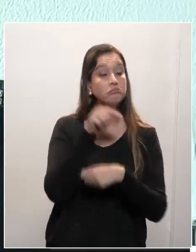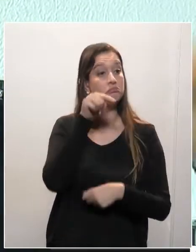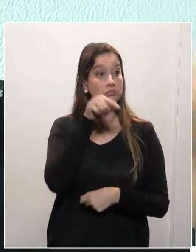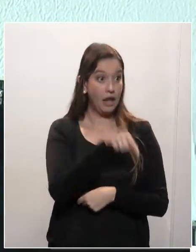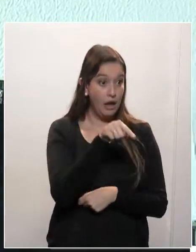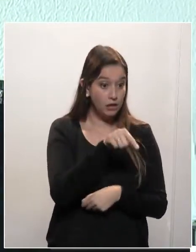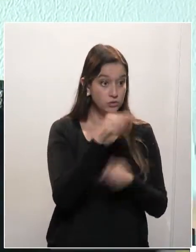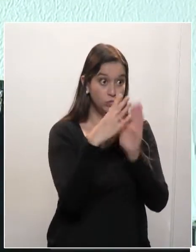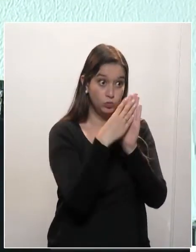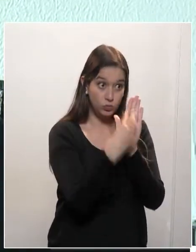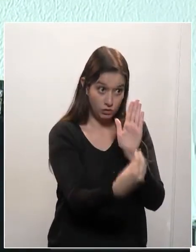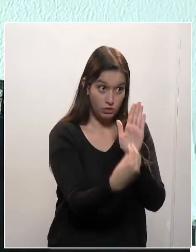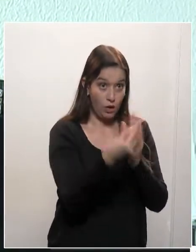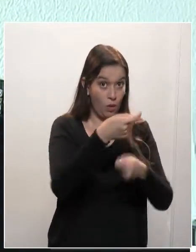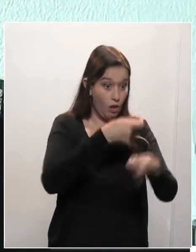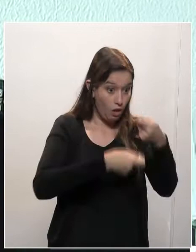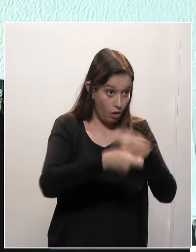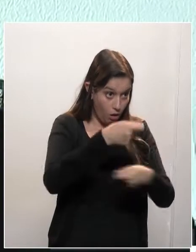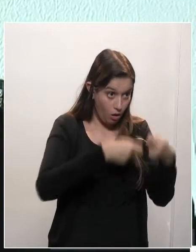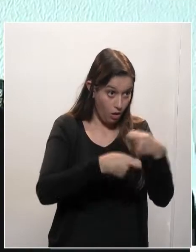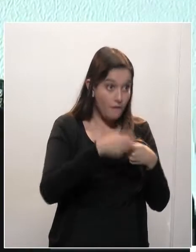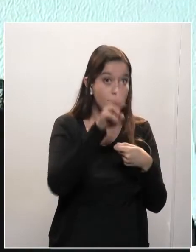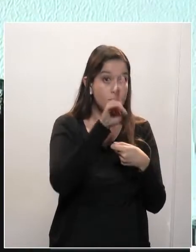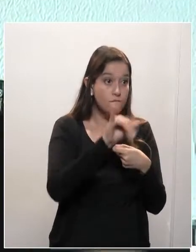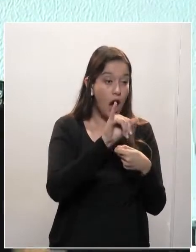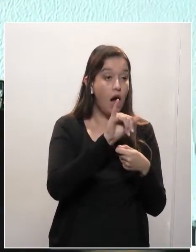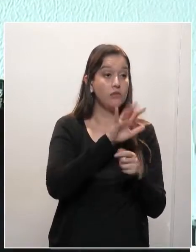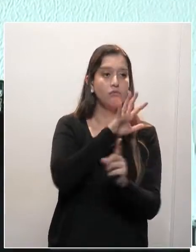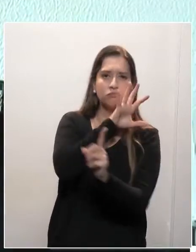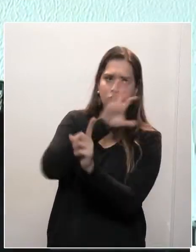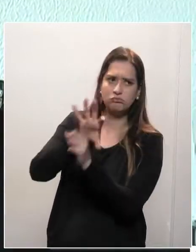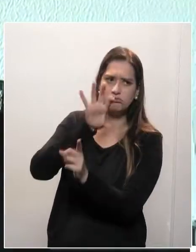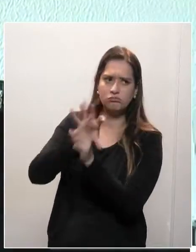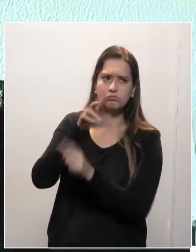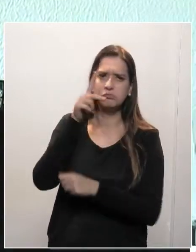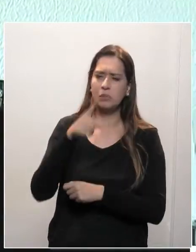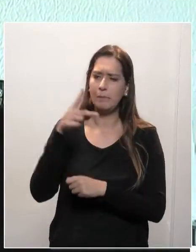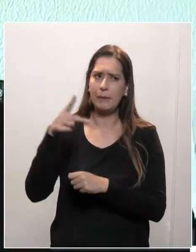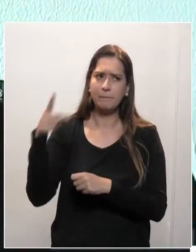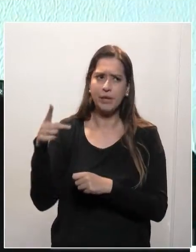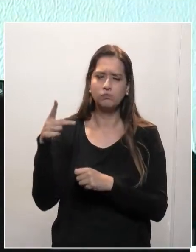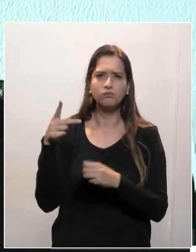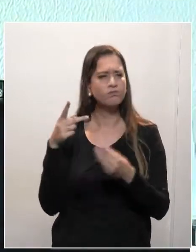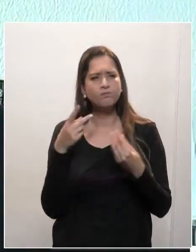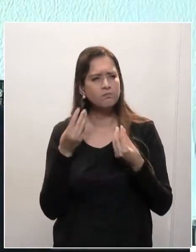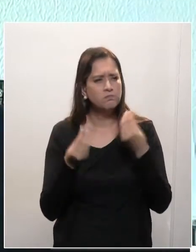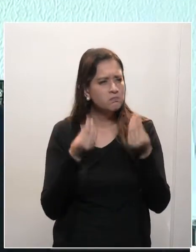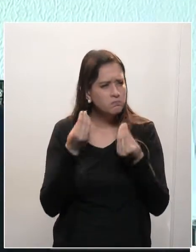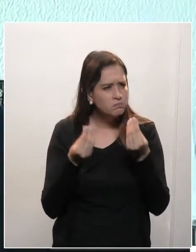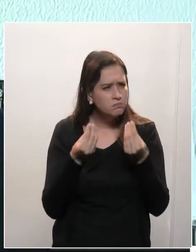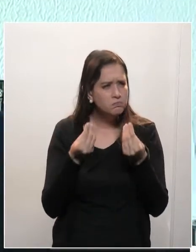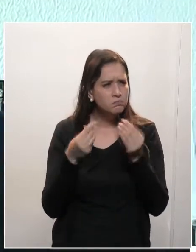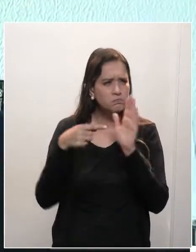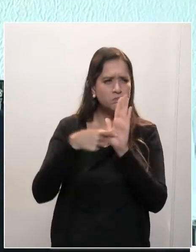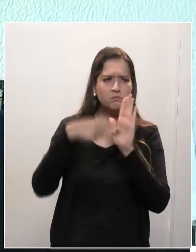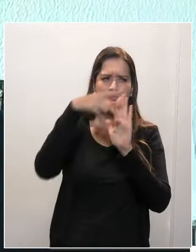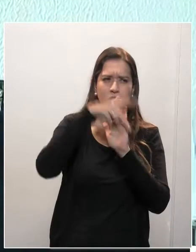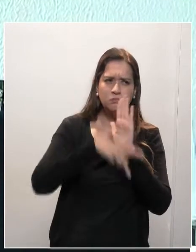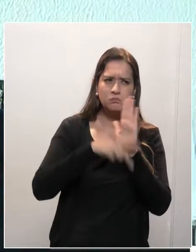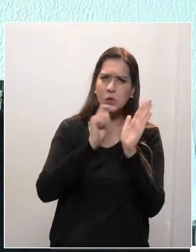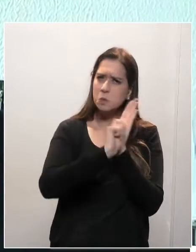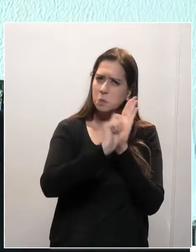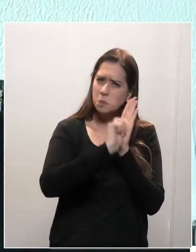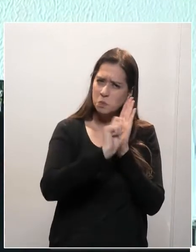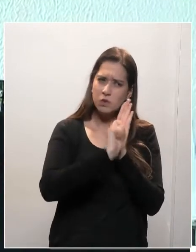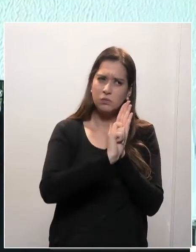que vai influenciar no conteúdo pedagógico. É isso que está posto nesse projeto. Eu acho que falta